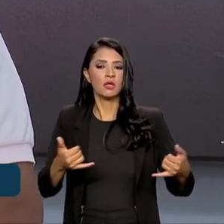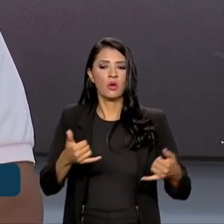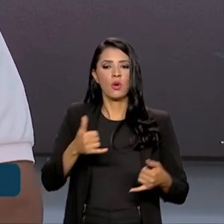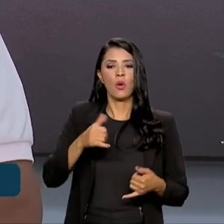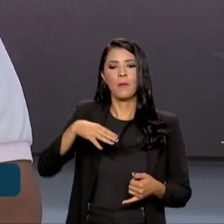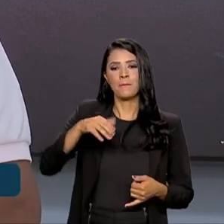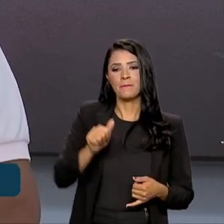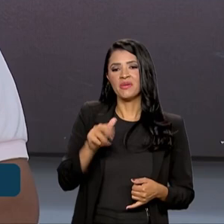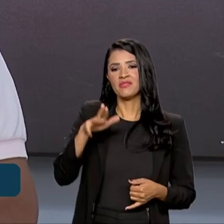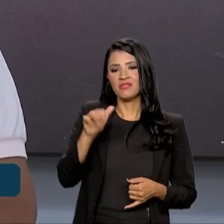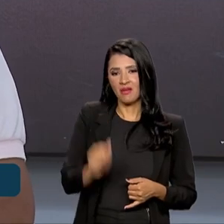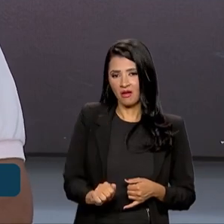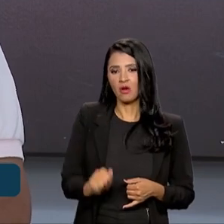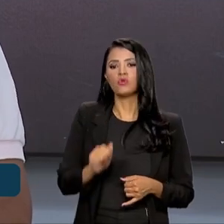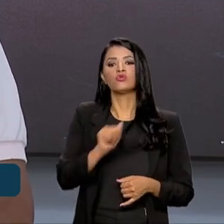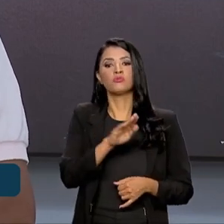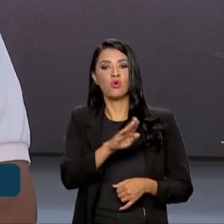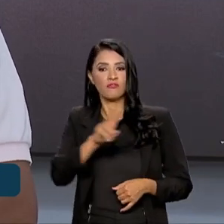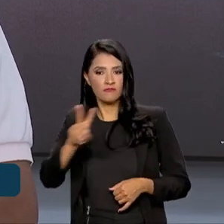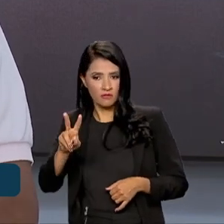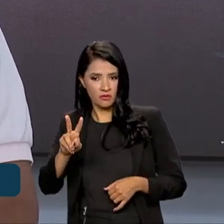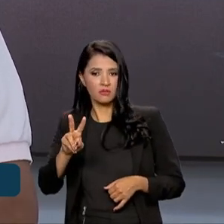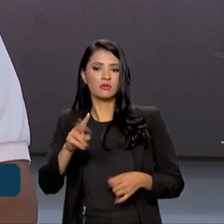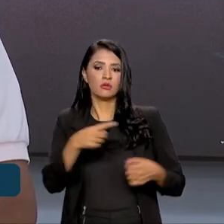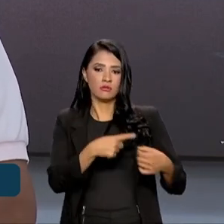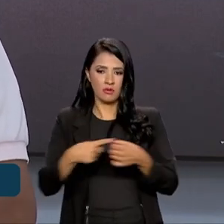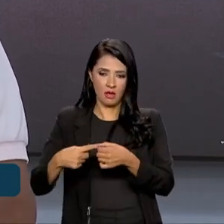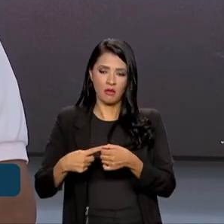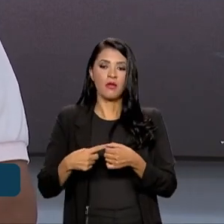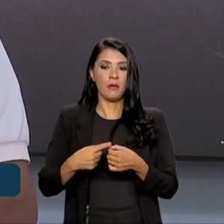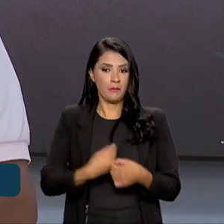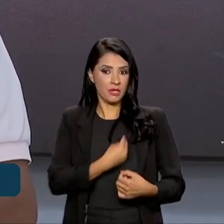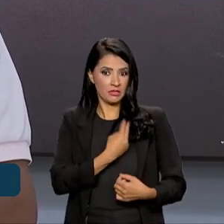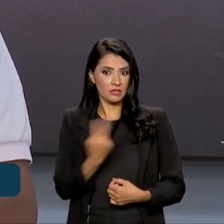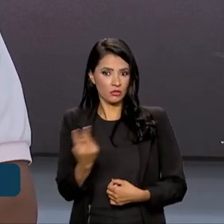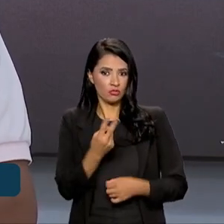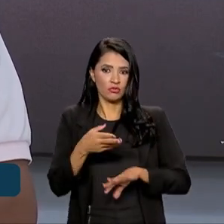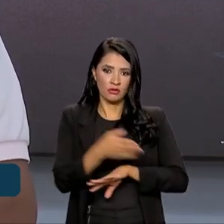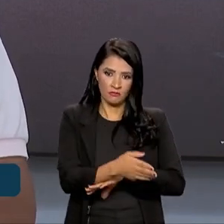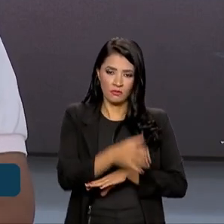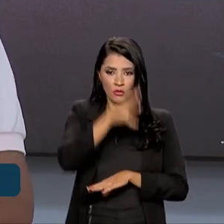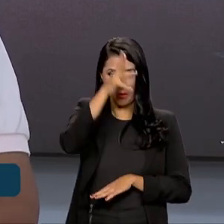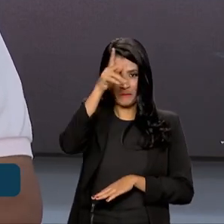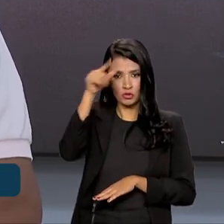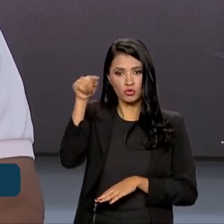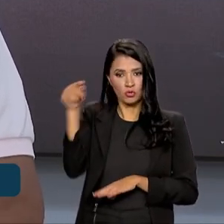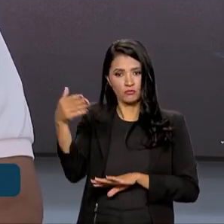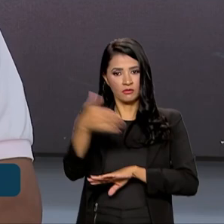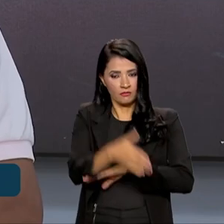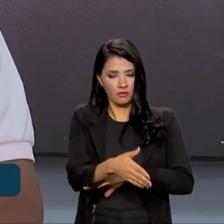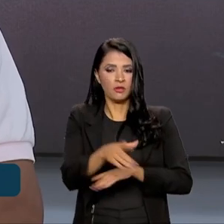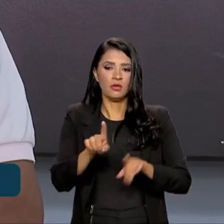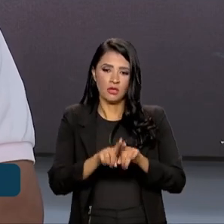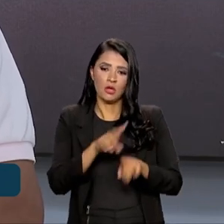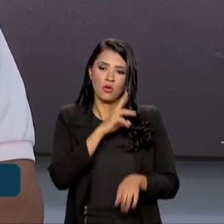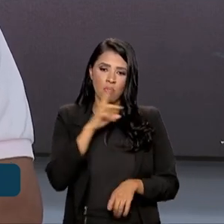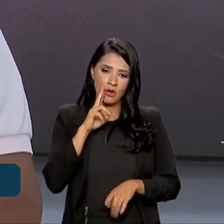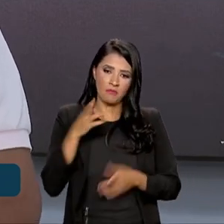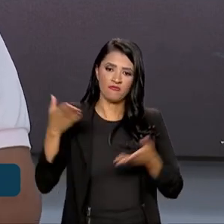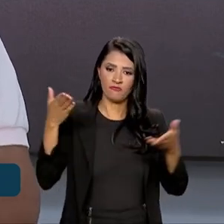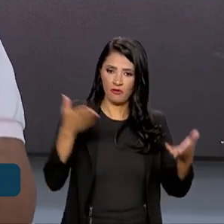Boa Vista, que vai ser assinado aqui com a presença dos dois governadores, o governador Wilson Lima, do Amazonas, e o governador de Roraima.